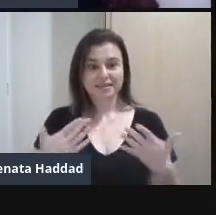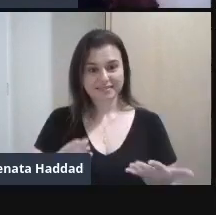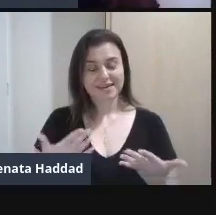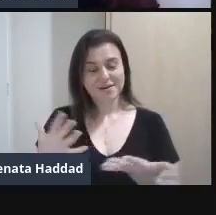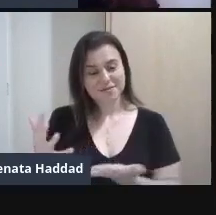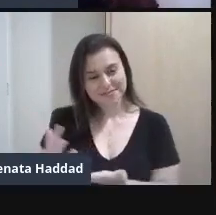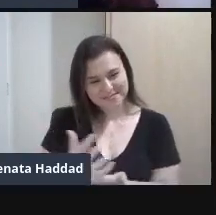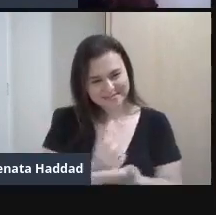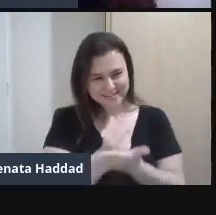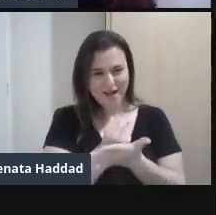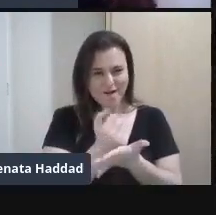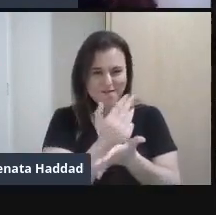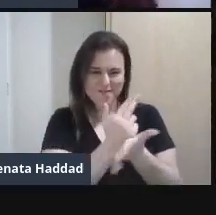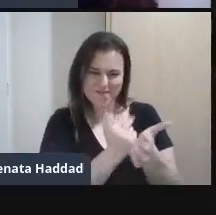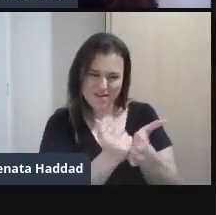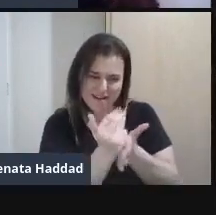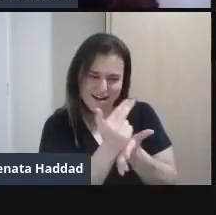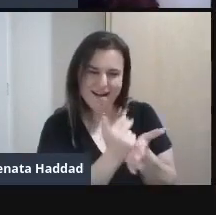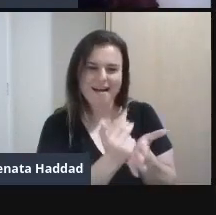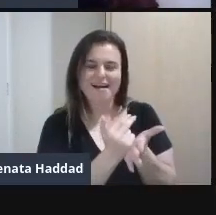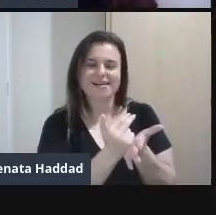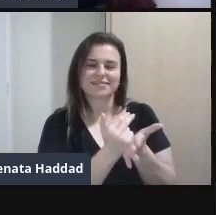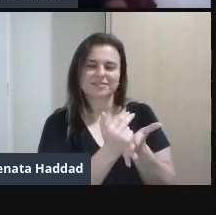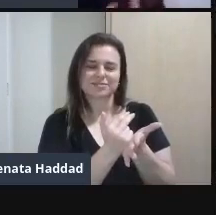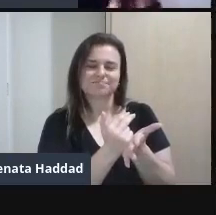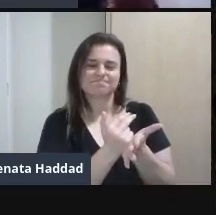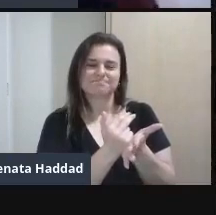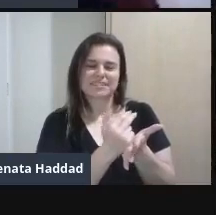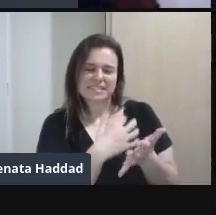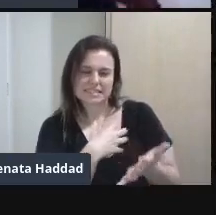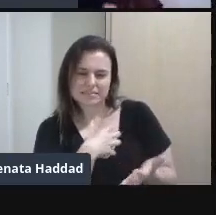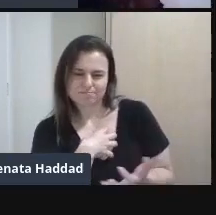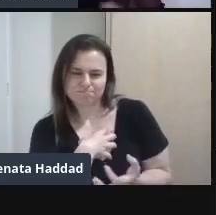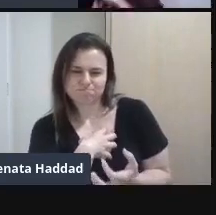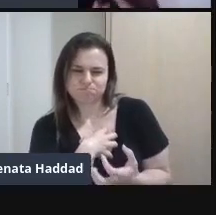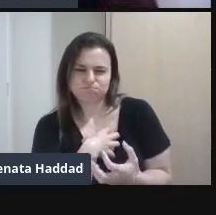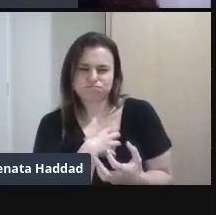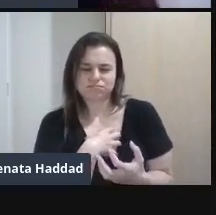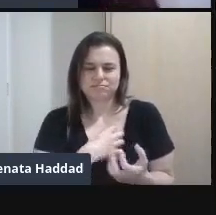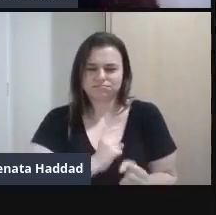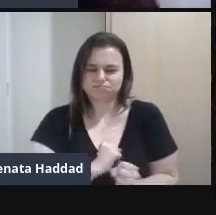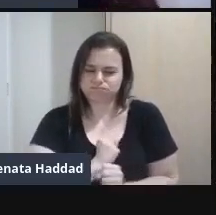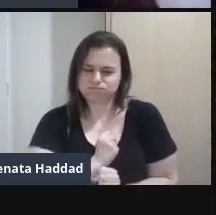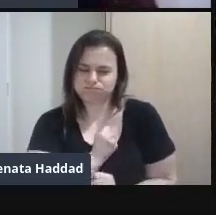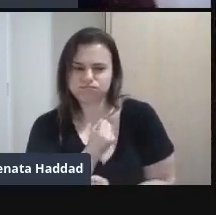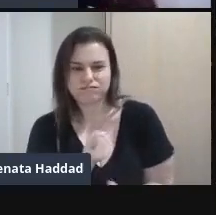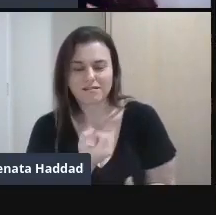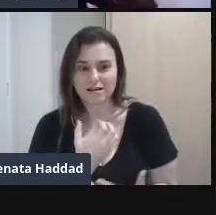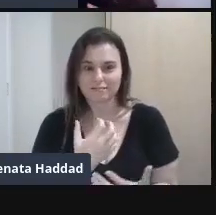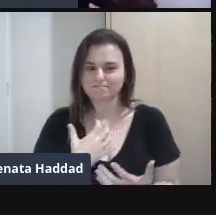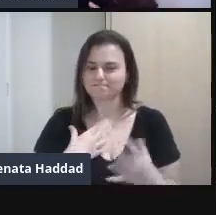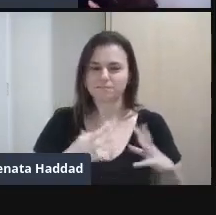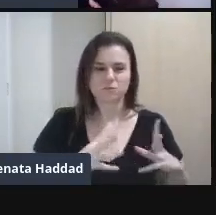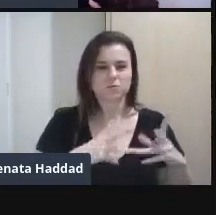minha gente A arte Traz essa sensibilidade Traz também Essa raiva Traz esses sentimentos